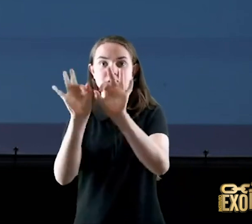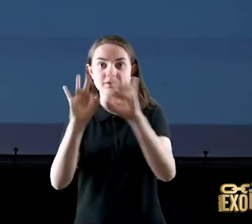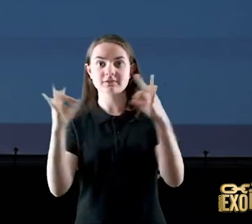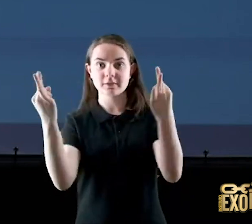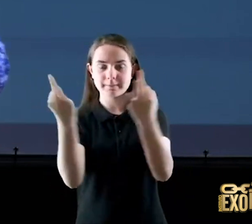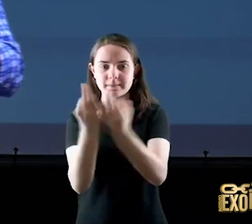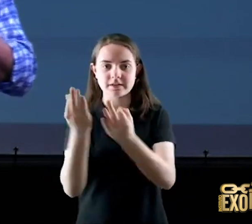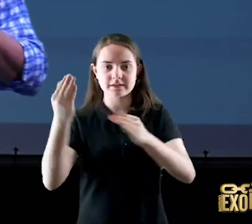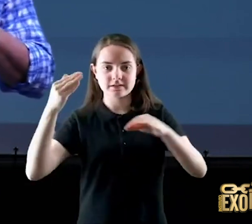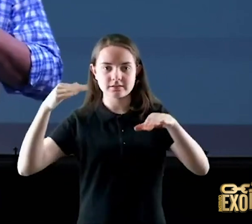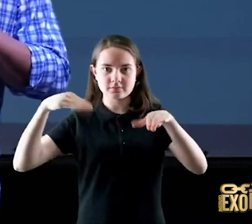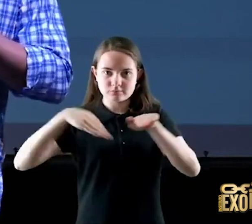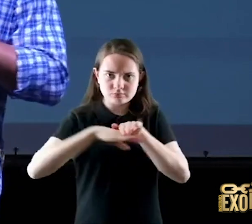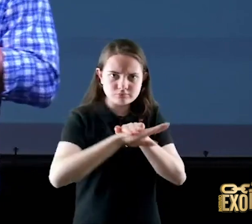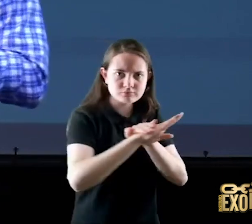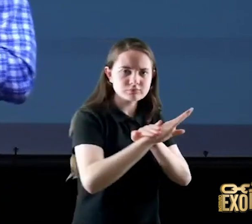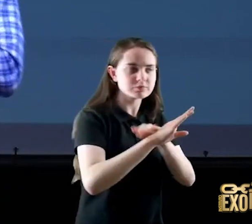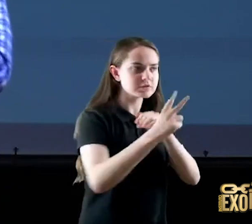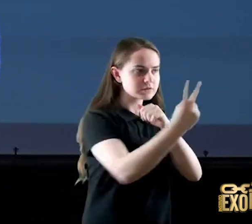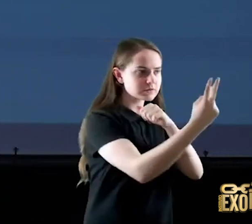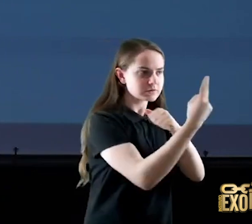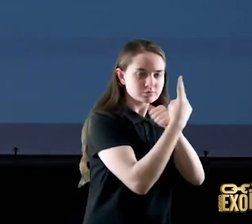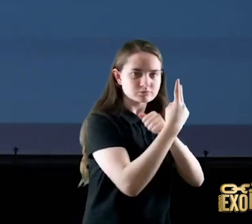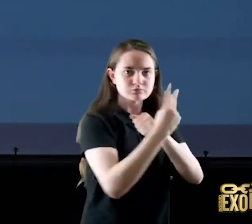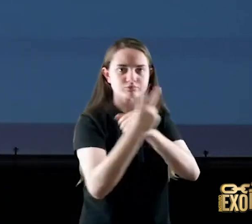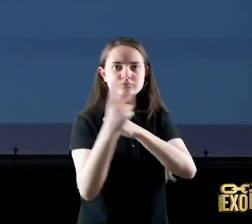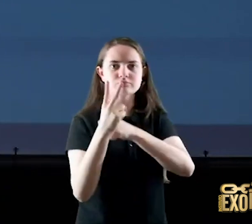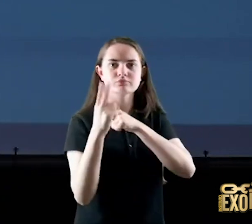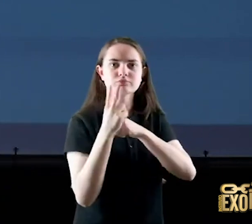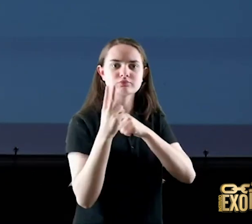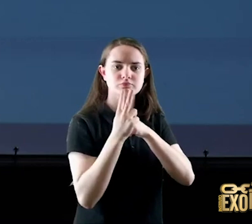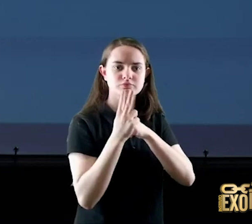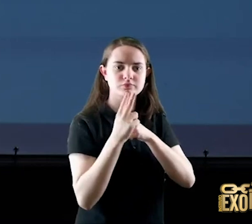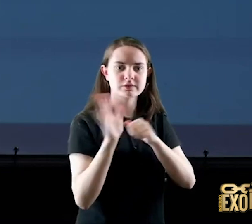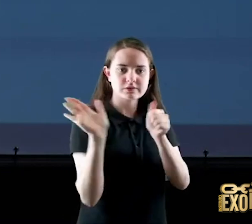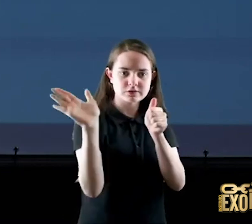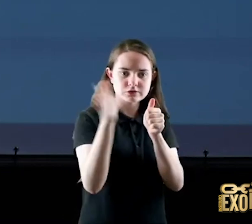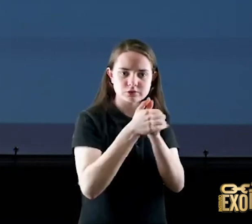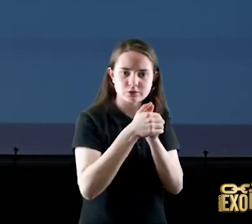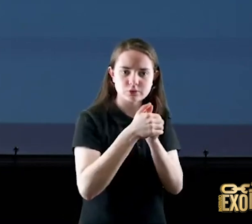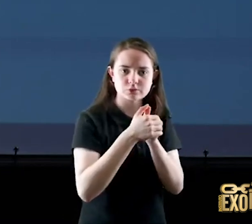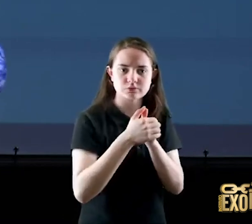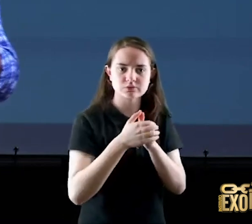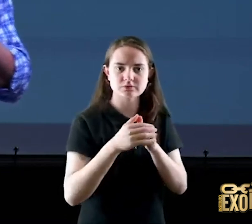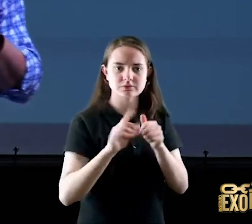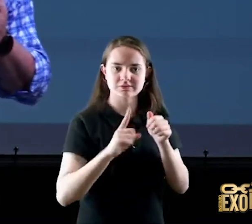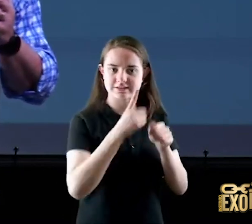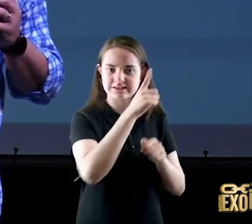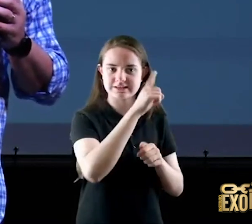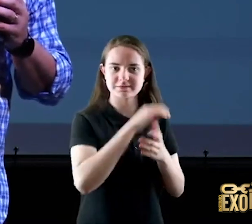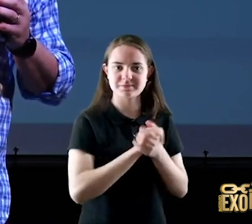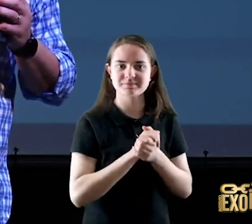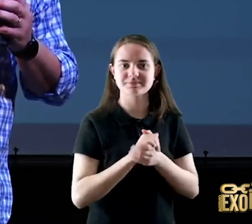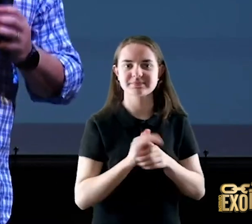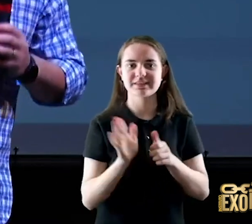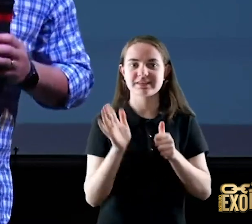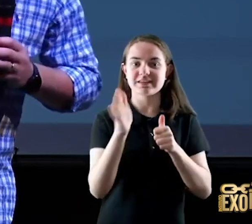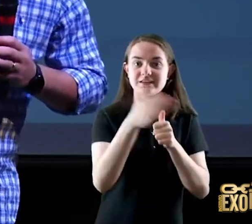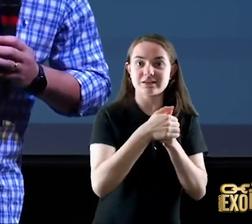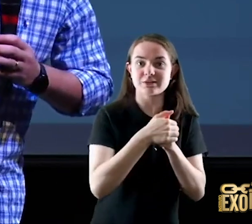refúgio que abrigava ela que era judia sua família contra a perseguição nazista aos judeus